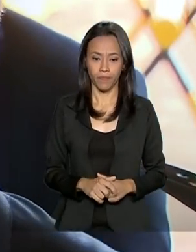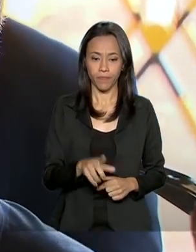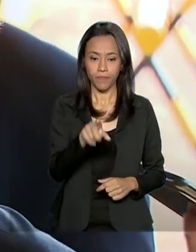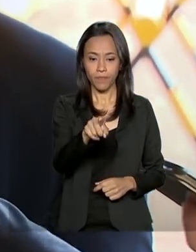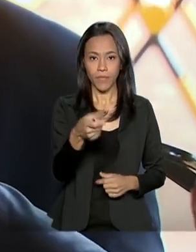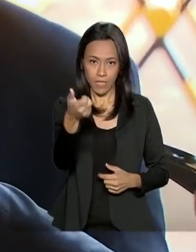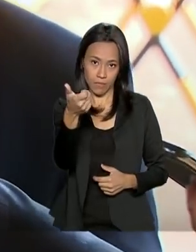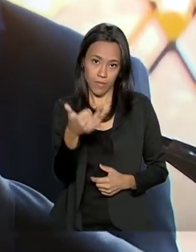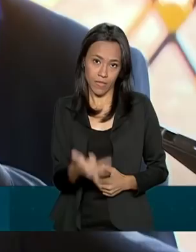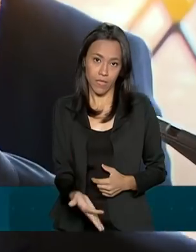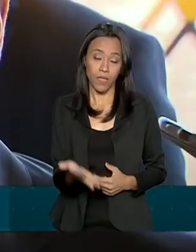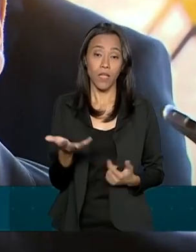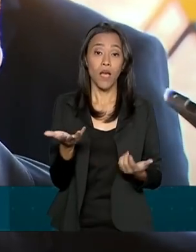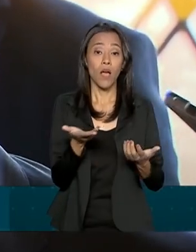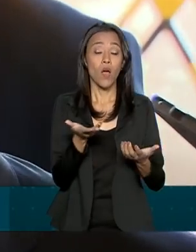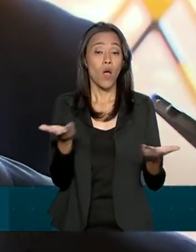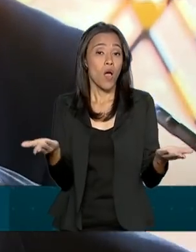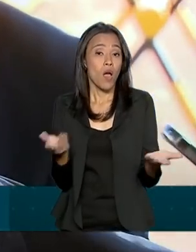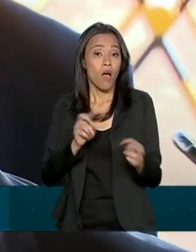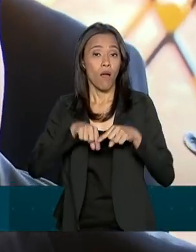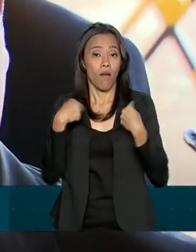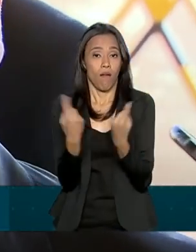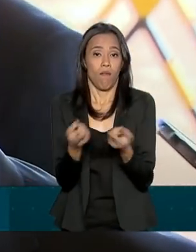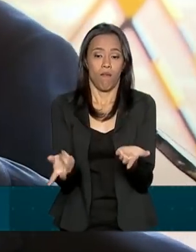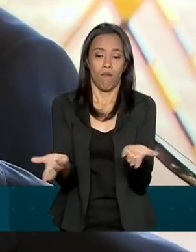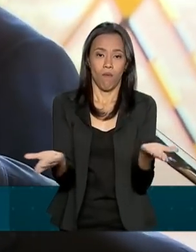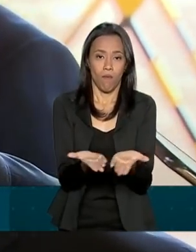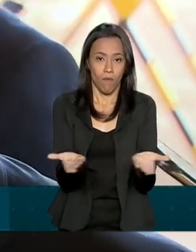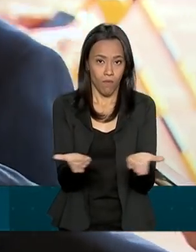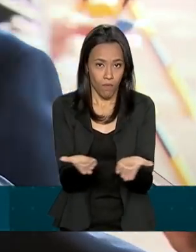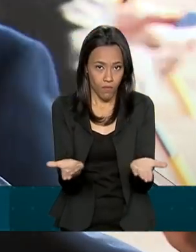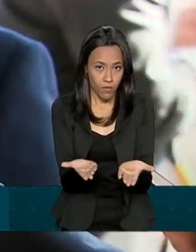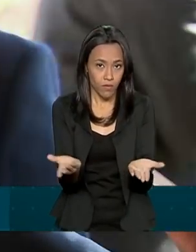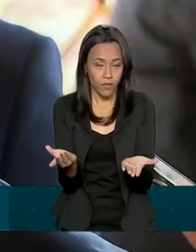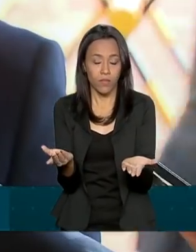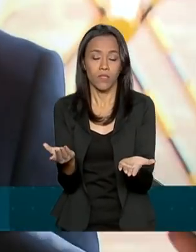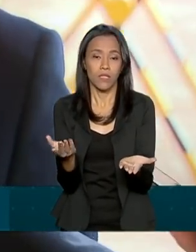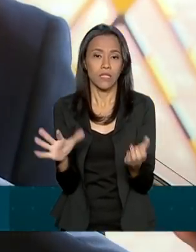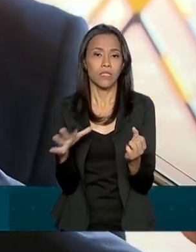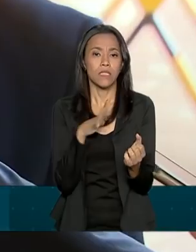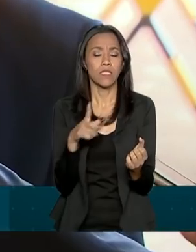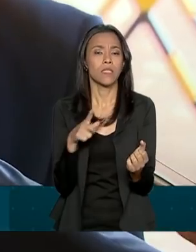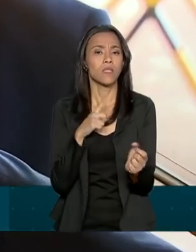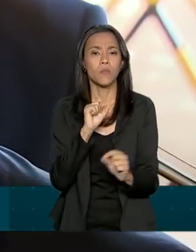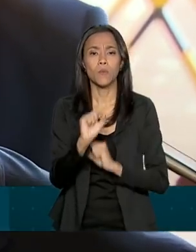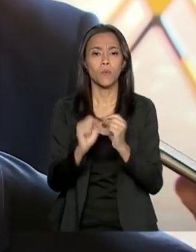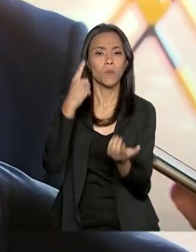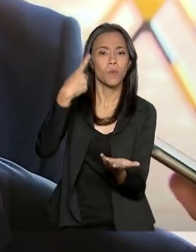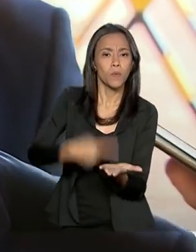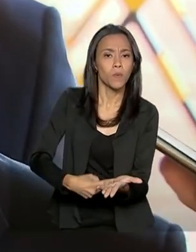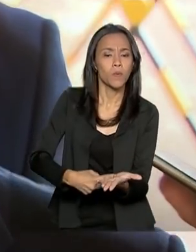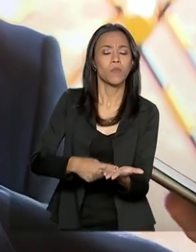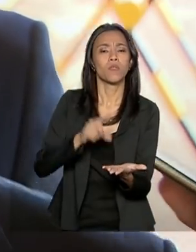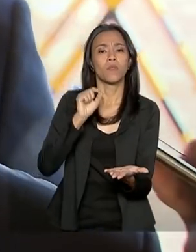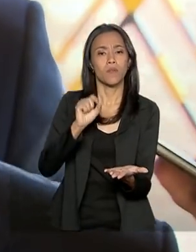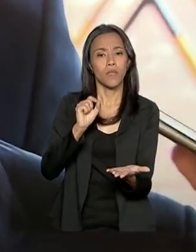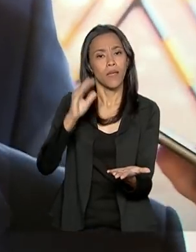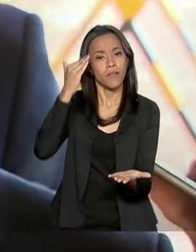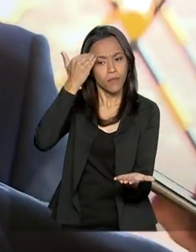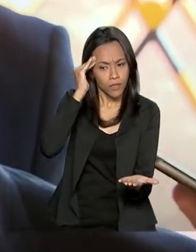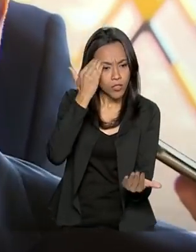Da reunião de hoje se consolida a ideia de que se formalize um pacto de